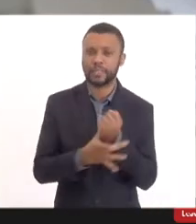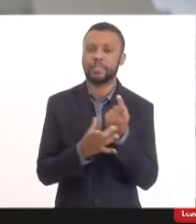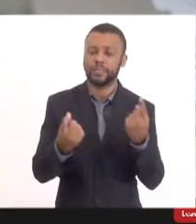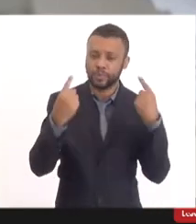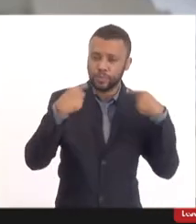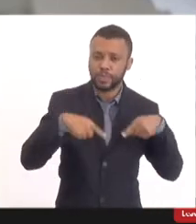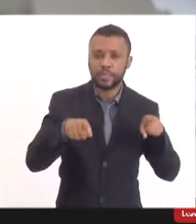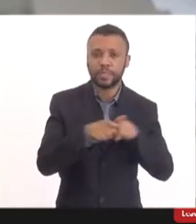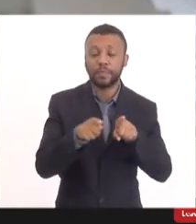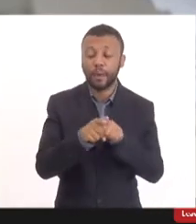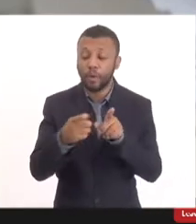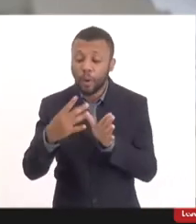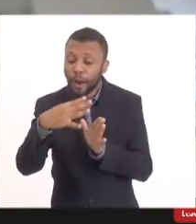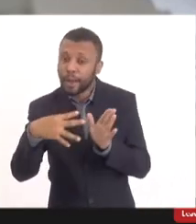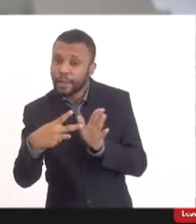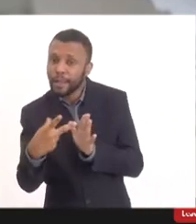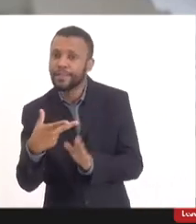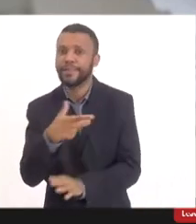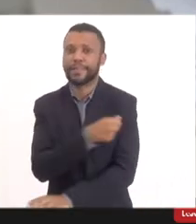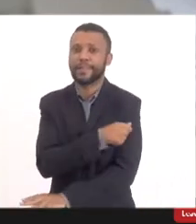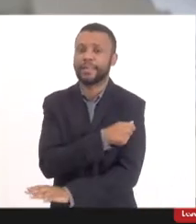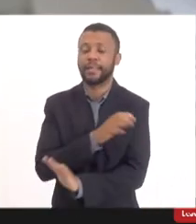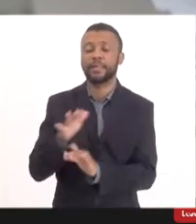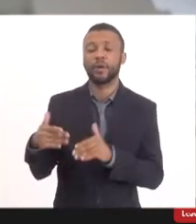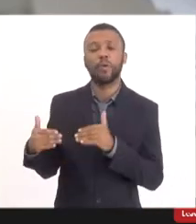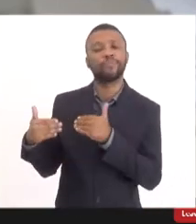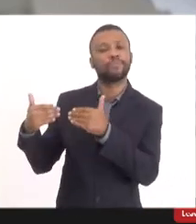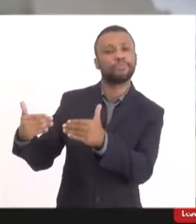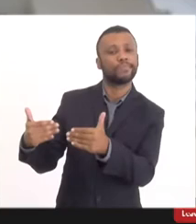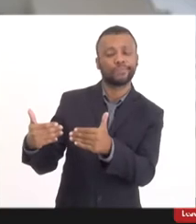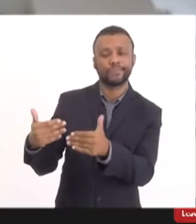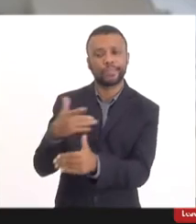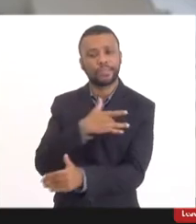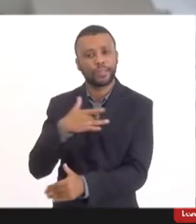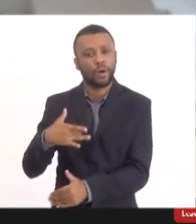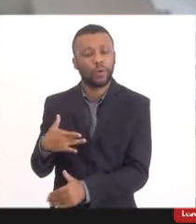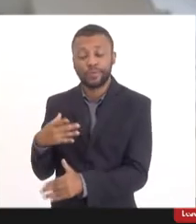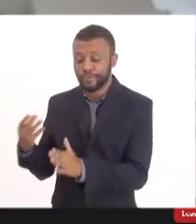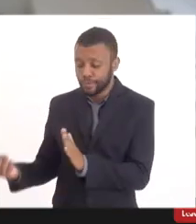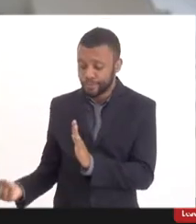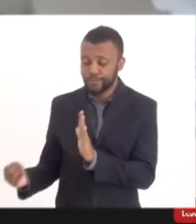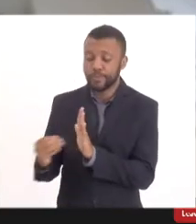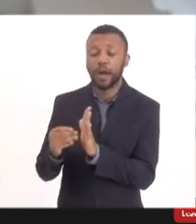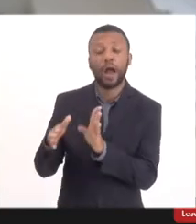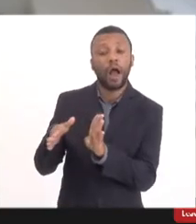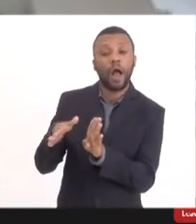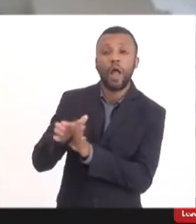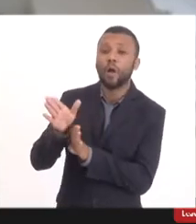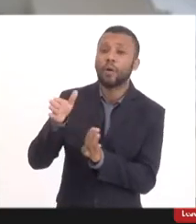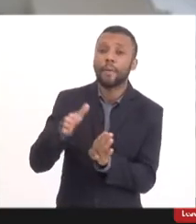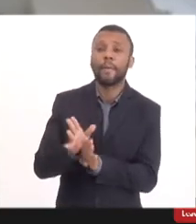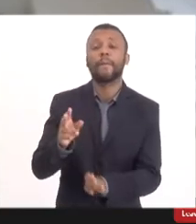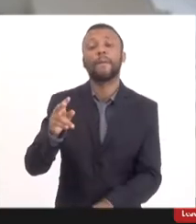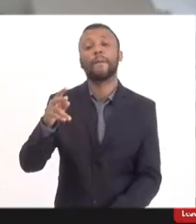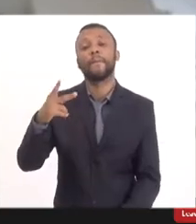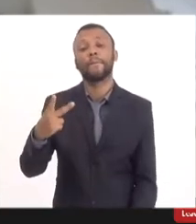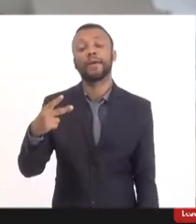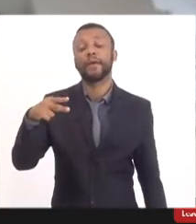Então, o que o Ministério da Saúde fez foi incluir a recomendação à vacina no Plano Nacional de